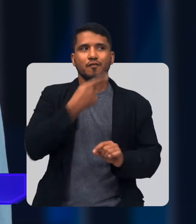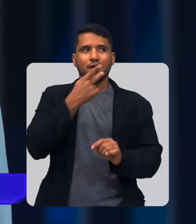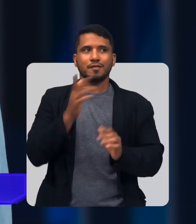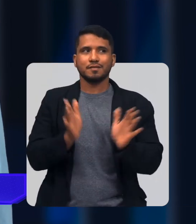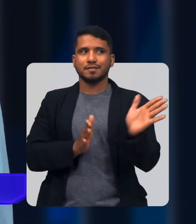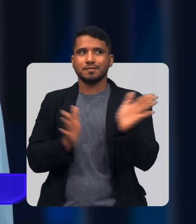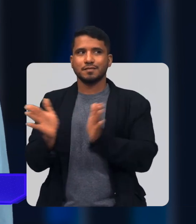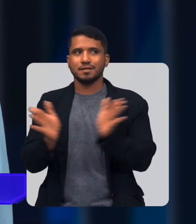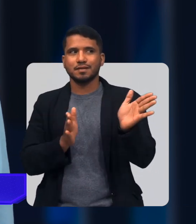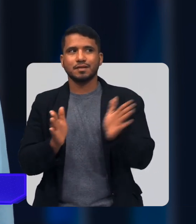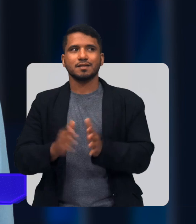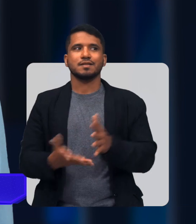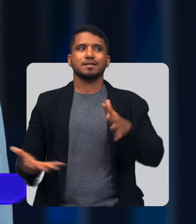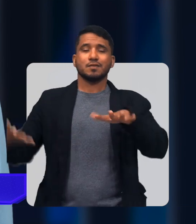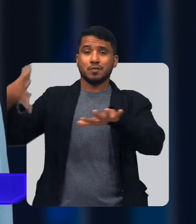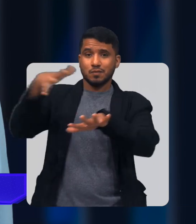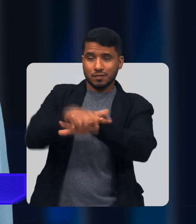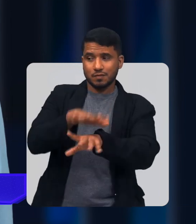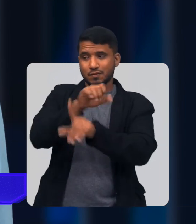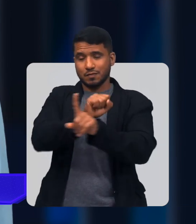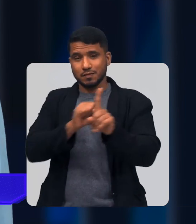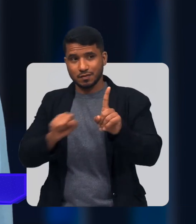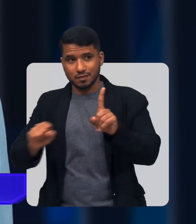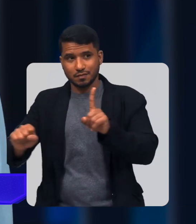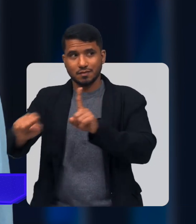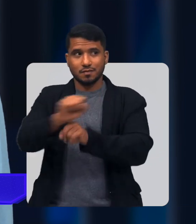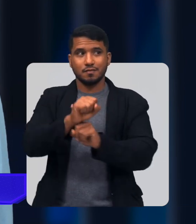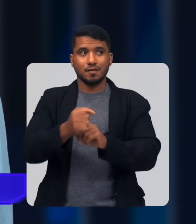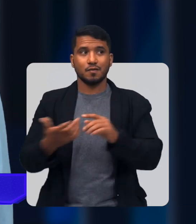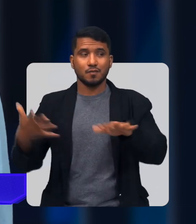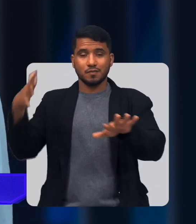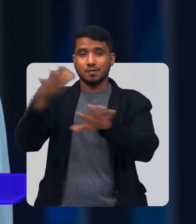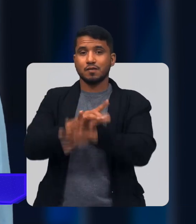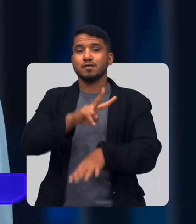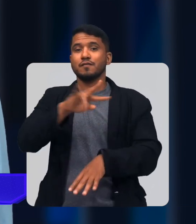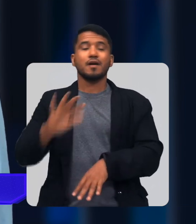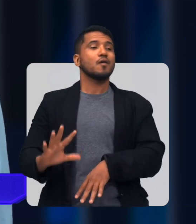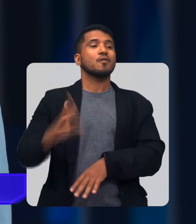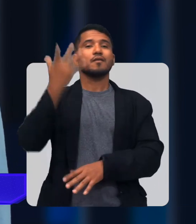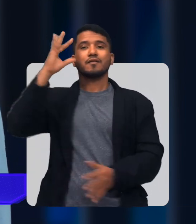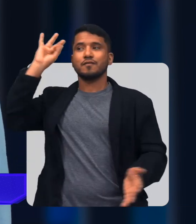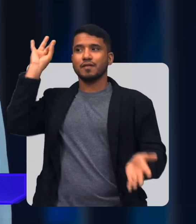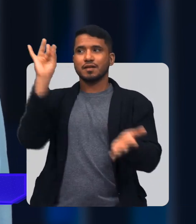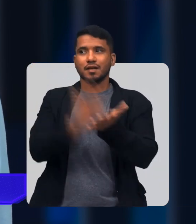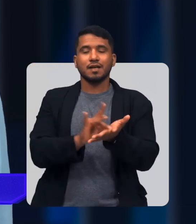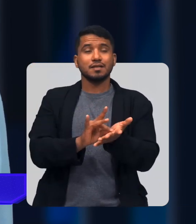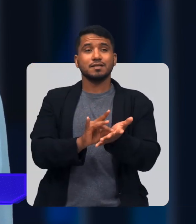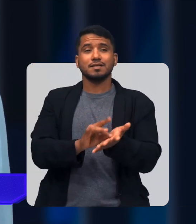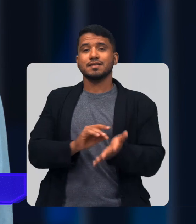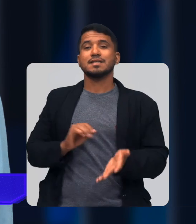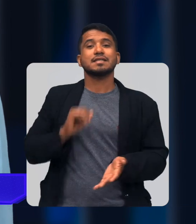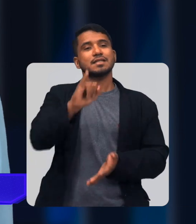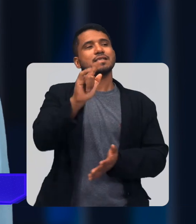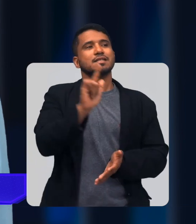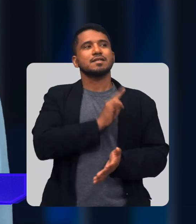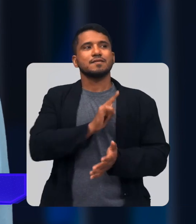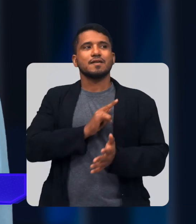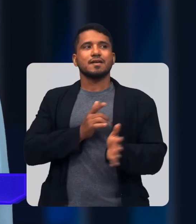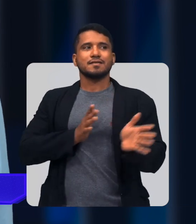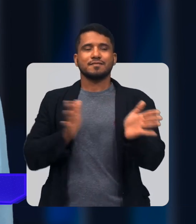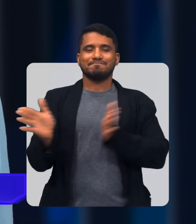acessibilidade E inclusão social A inclusão Só vai acontecer De fato De direito Se tivermos